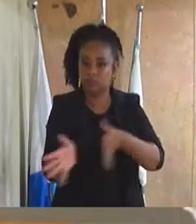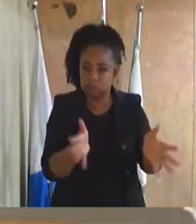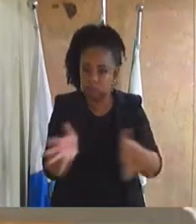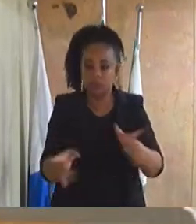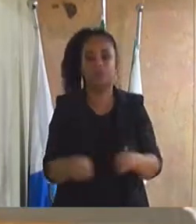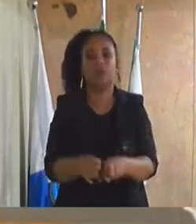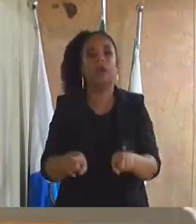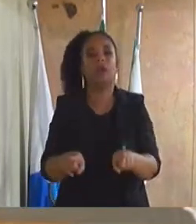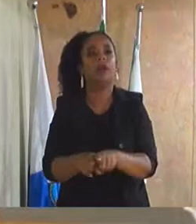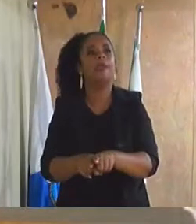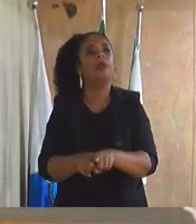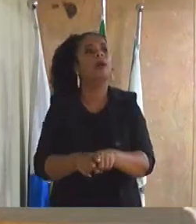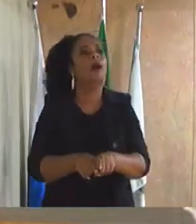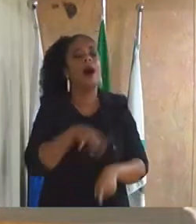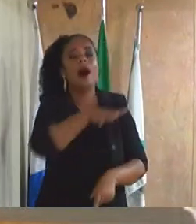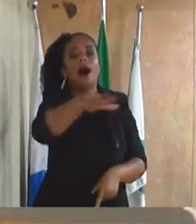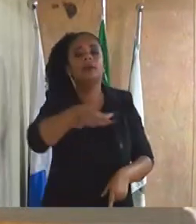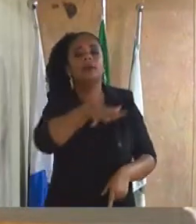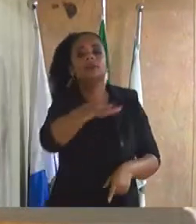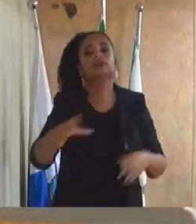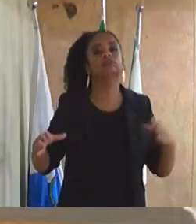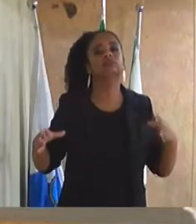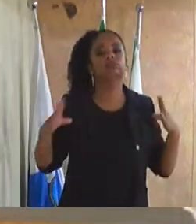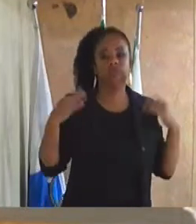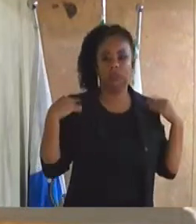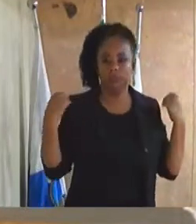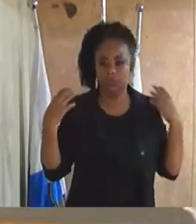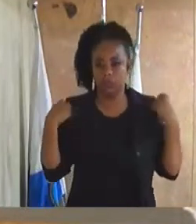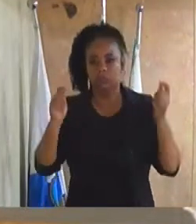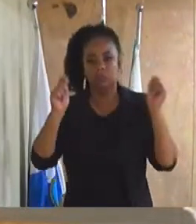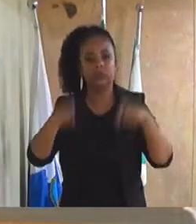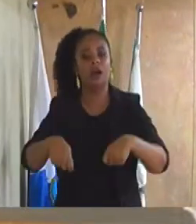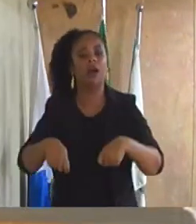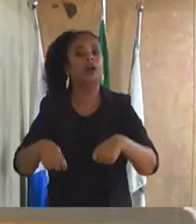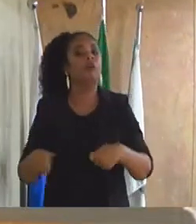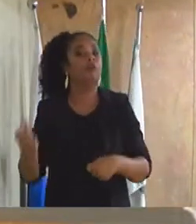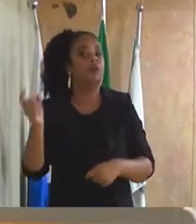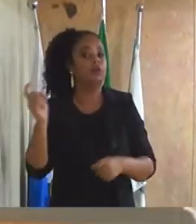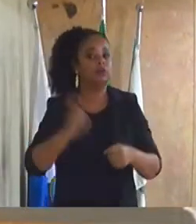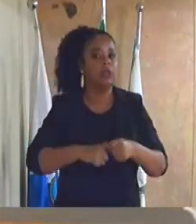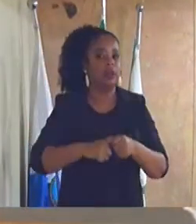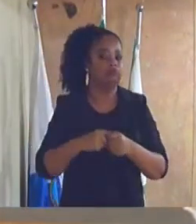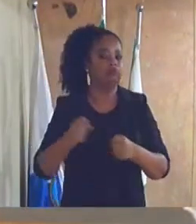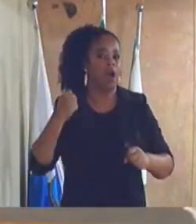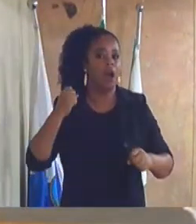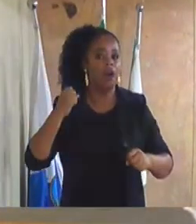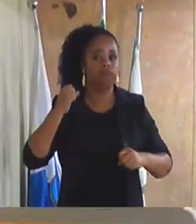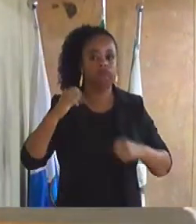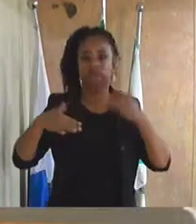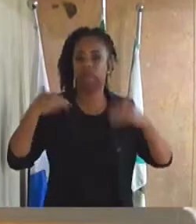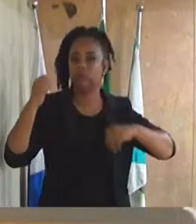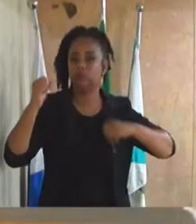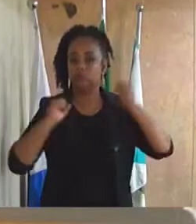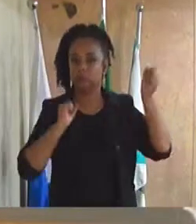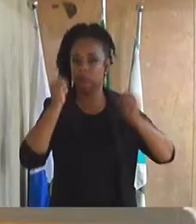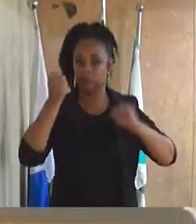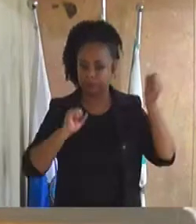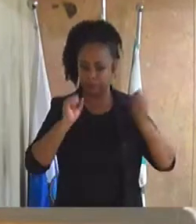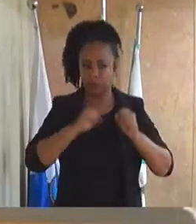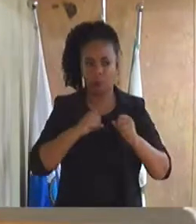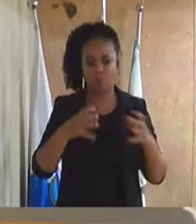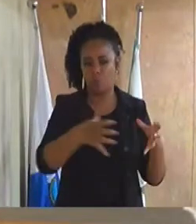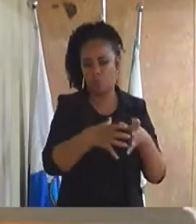destinadas ao lazer, instalação de equipamentos voltados à realização de atividades físicas, para grupos de diversas faixas etárias,